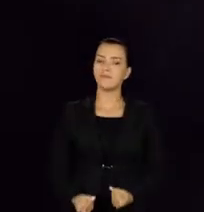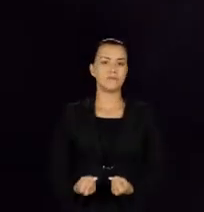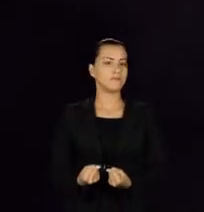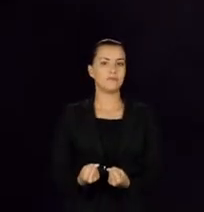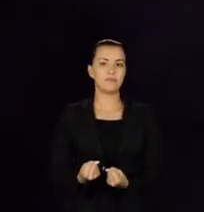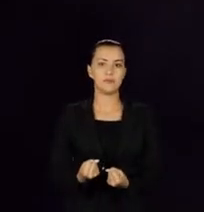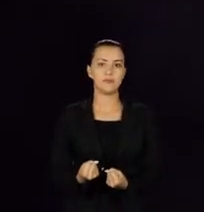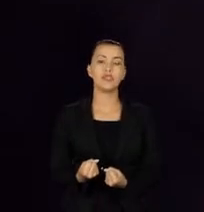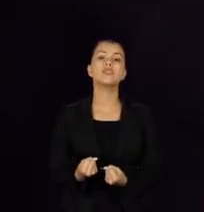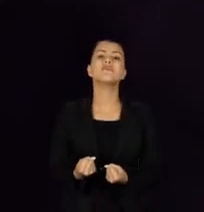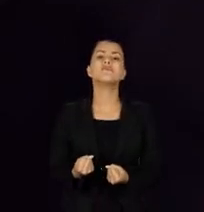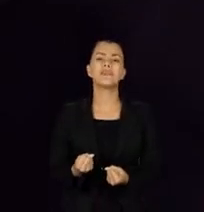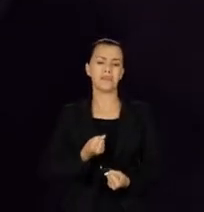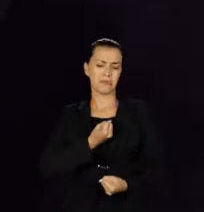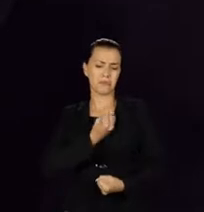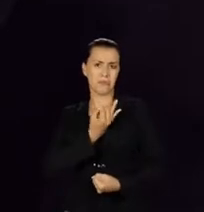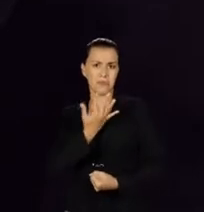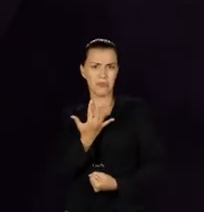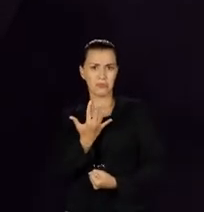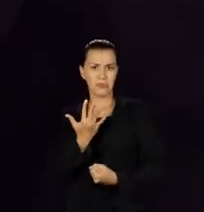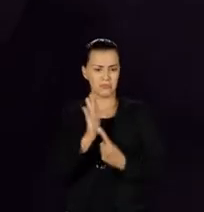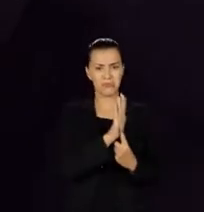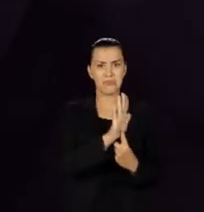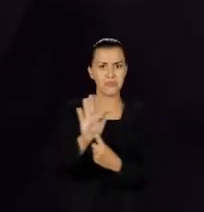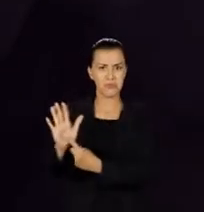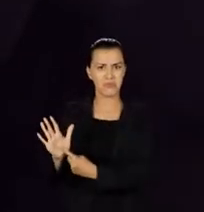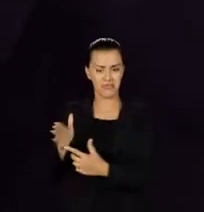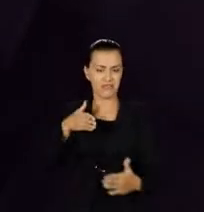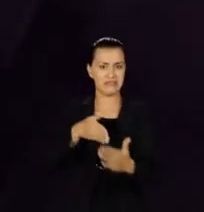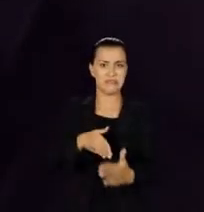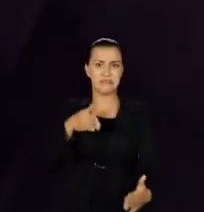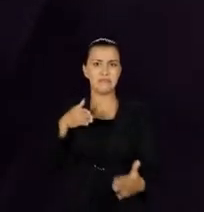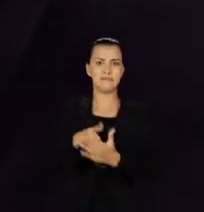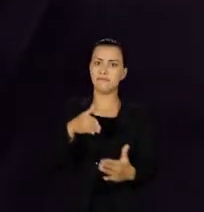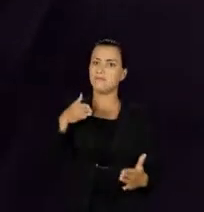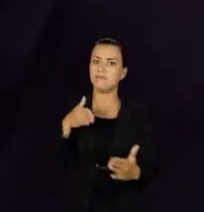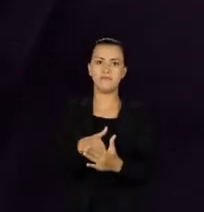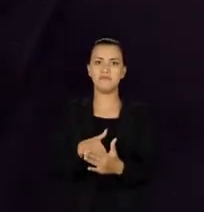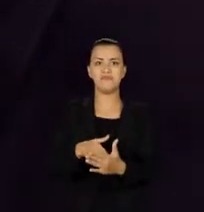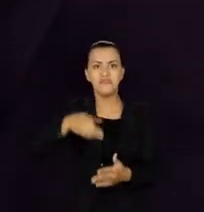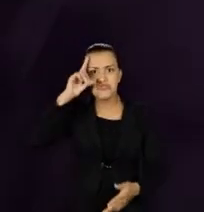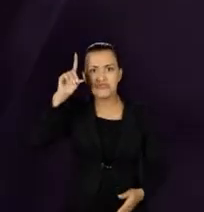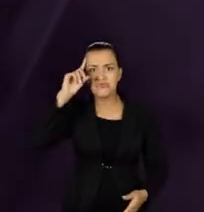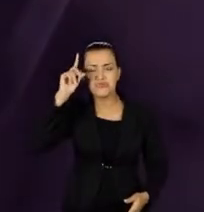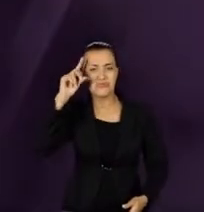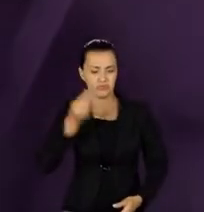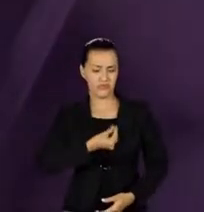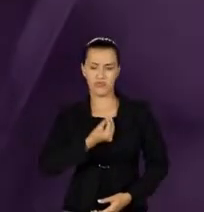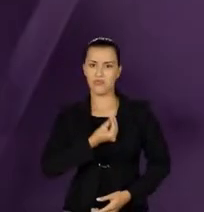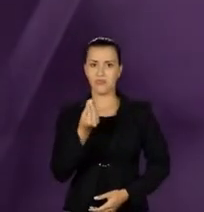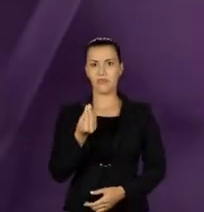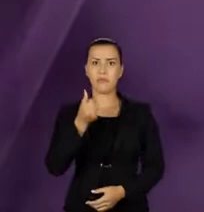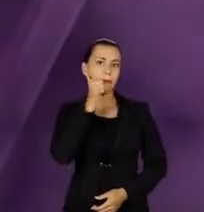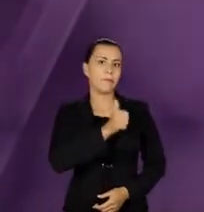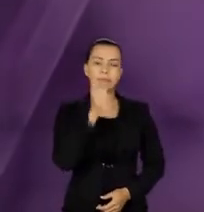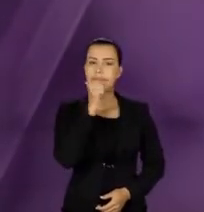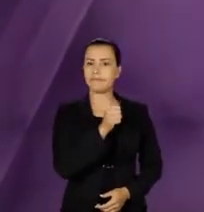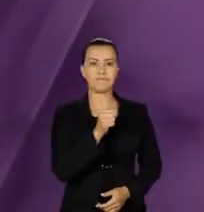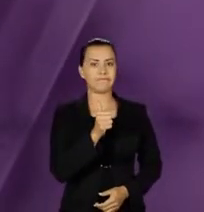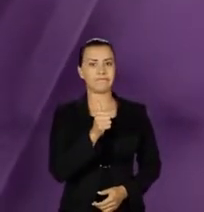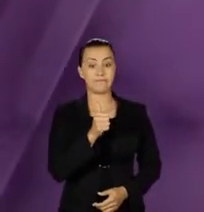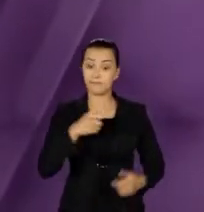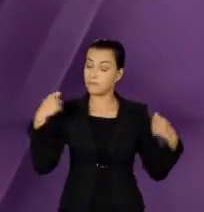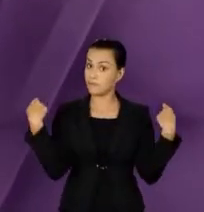mais aceitar que números como esses insistam de fazer parte da rotina das mulheres. É